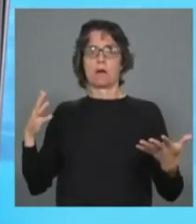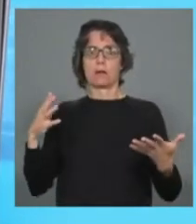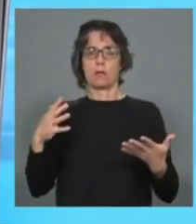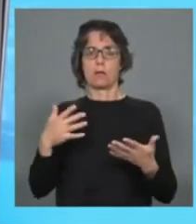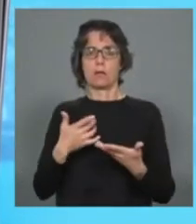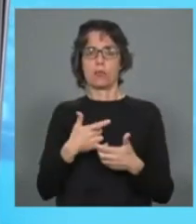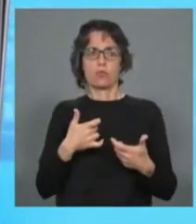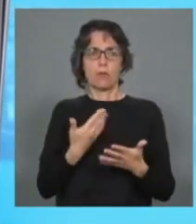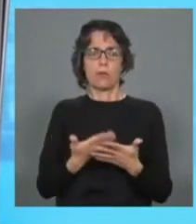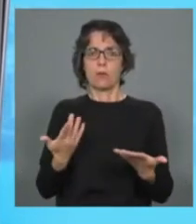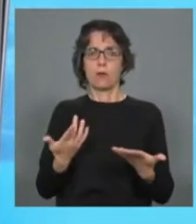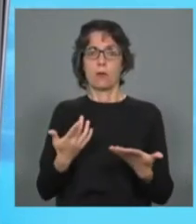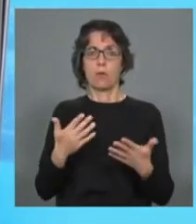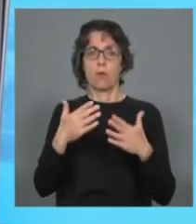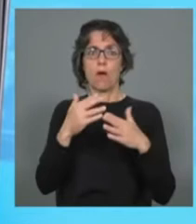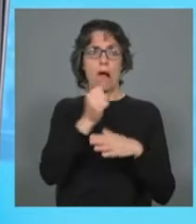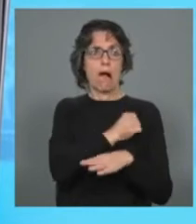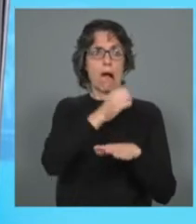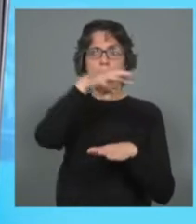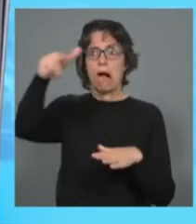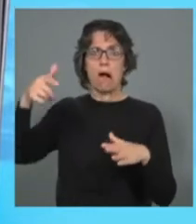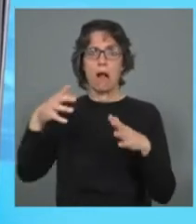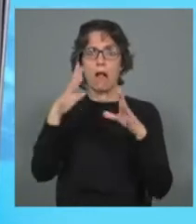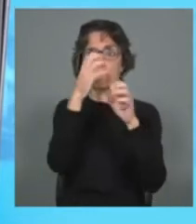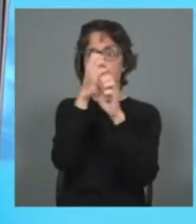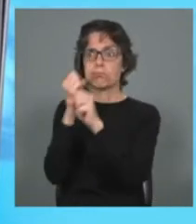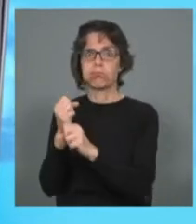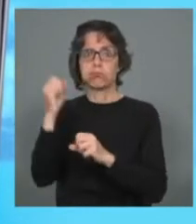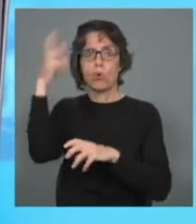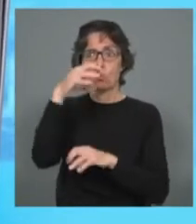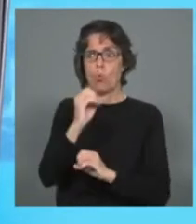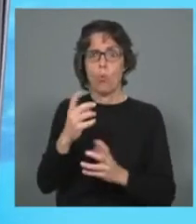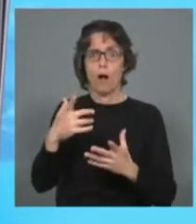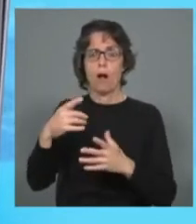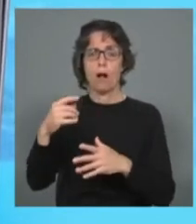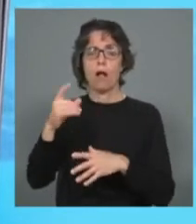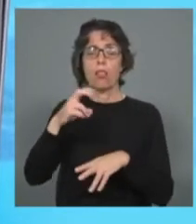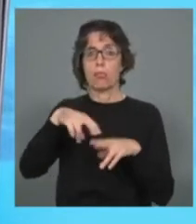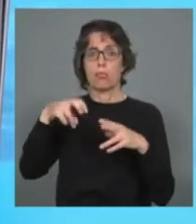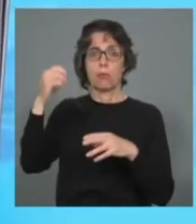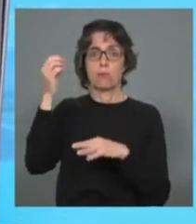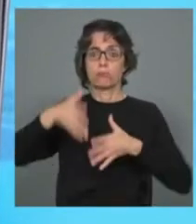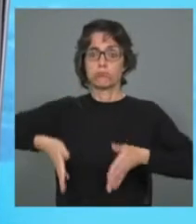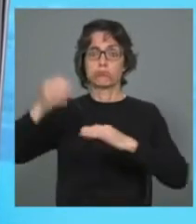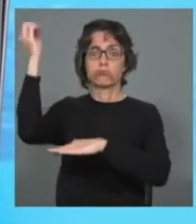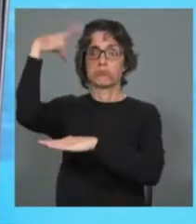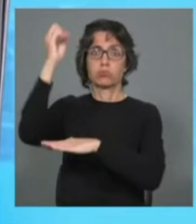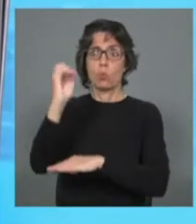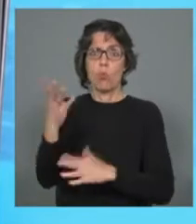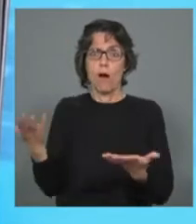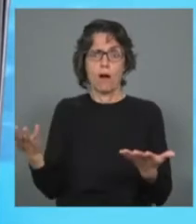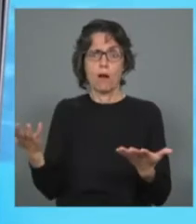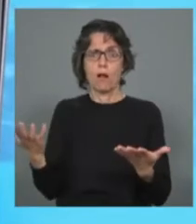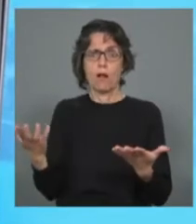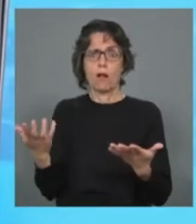as casas completamente apagadas, portanto não há luz, as ruas não têm também eletricidade, portanto parece que estamos assim